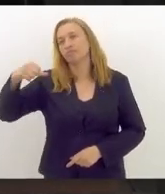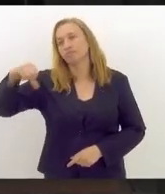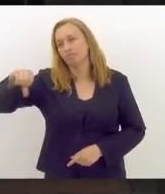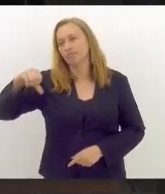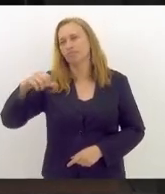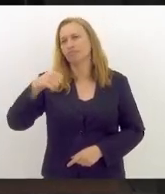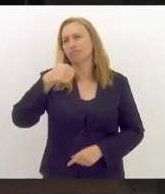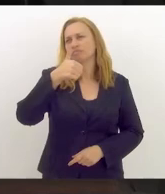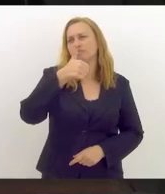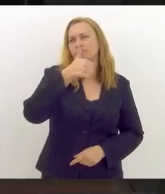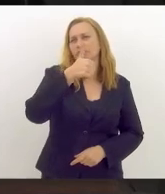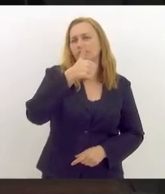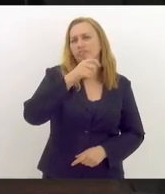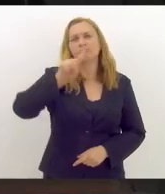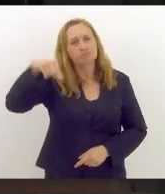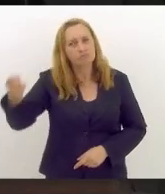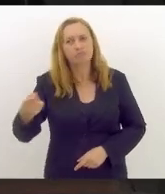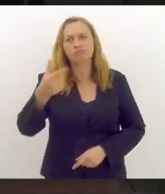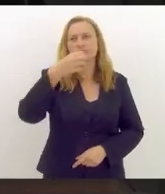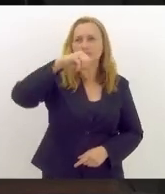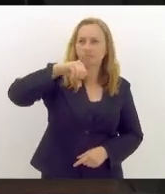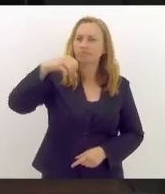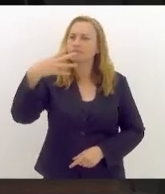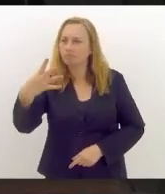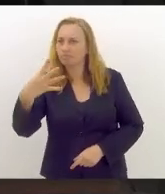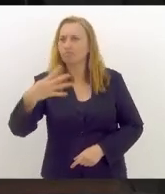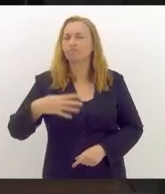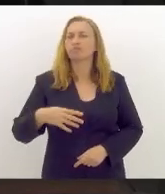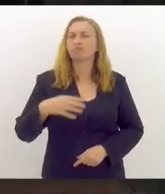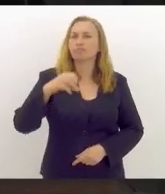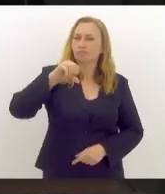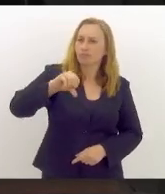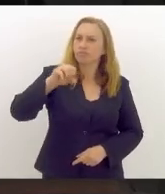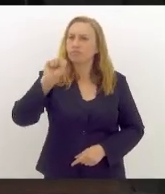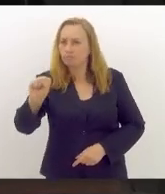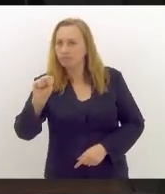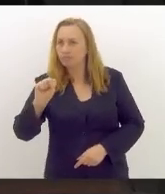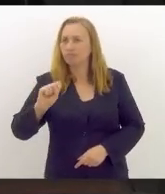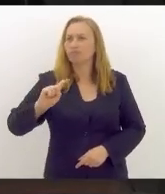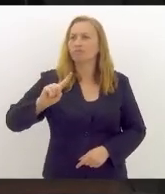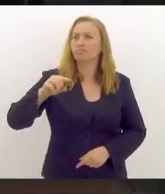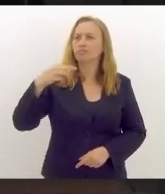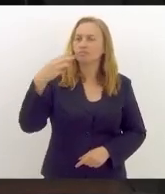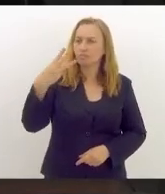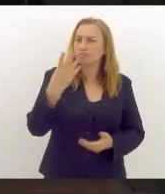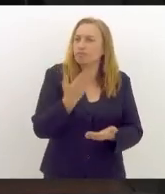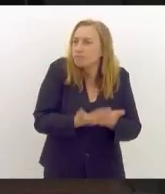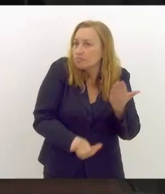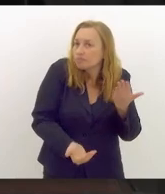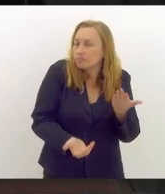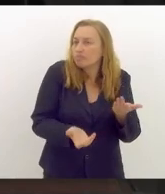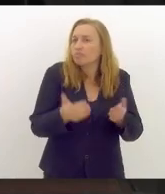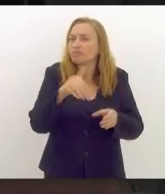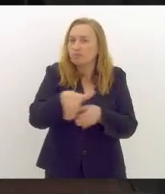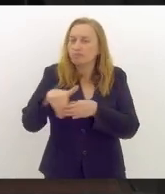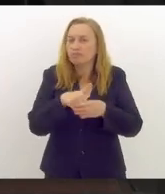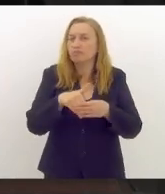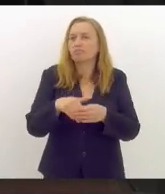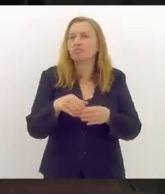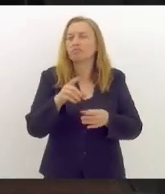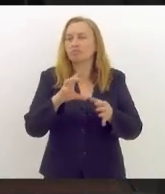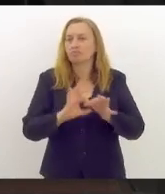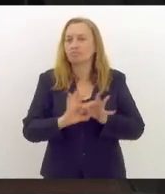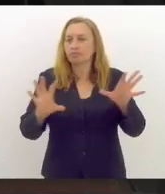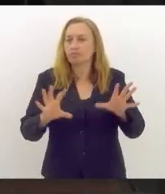89, depois de 94, 98, três ocasiões em que perdeu pelo voto democrático, e se